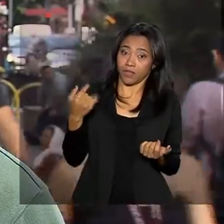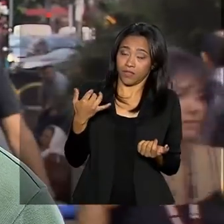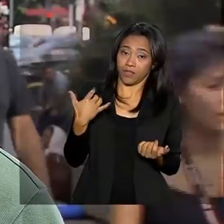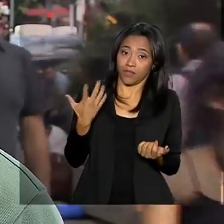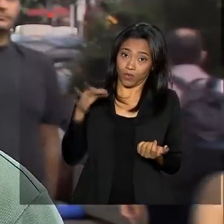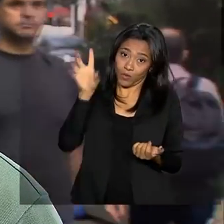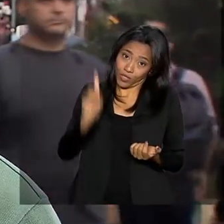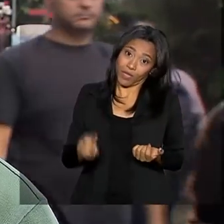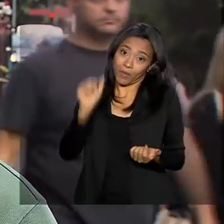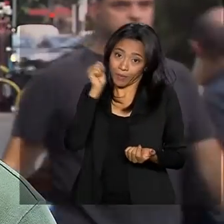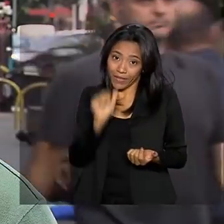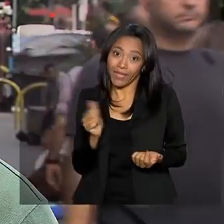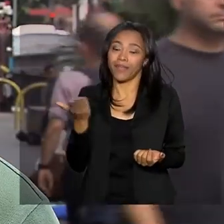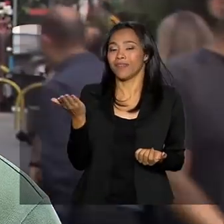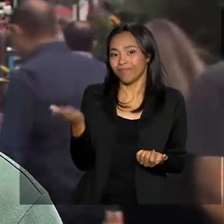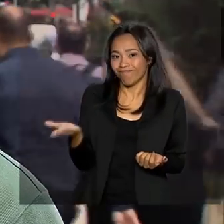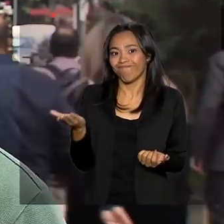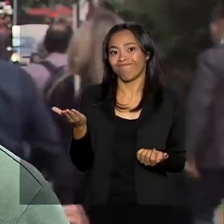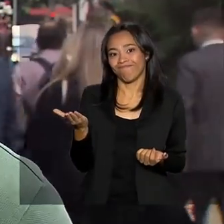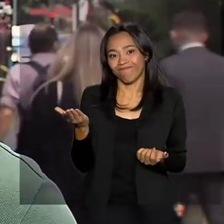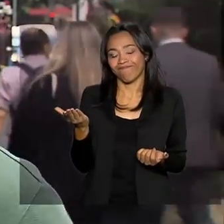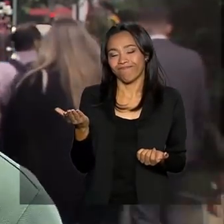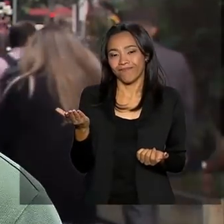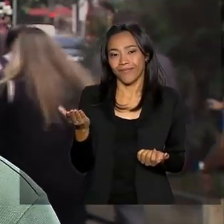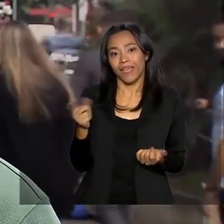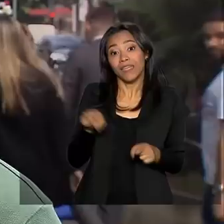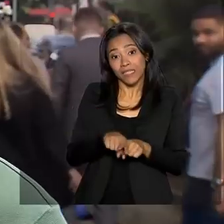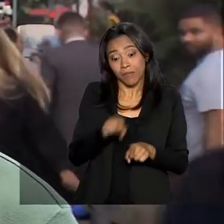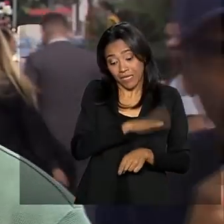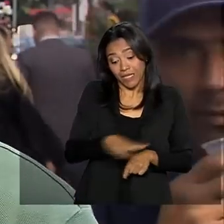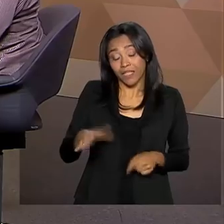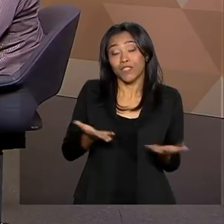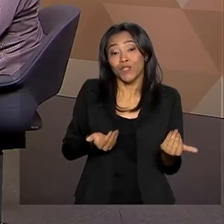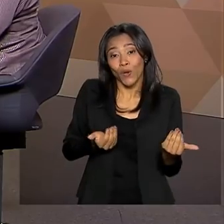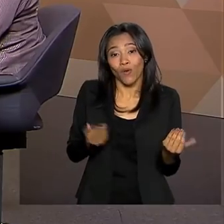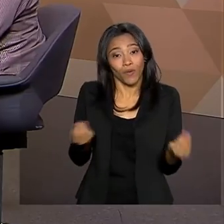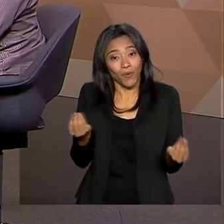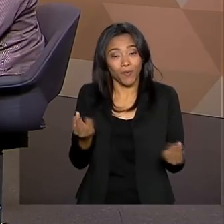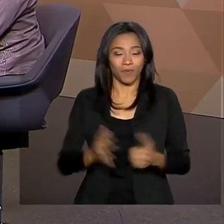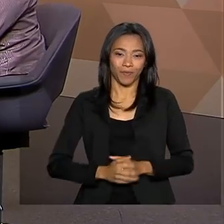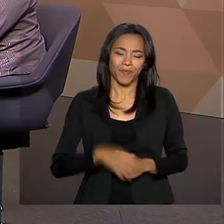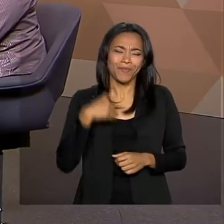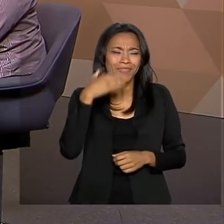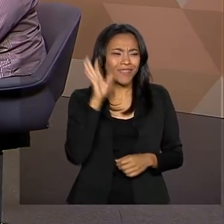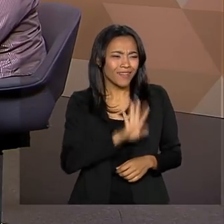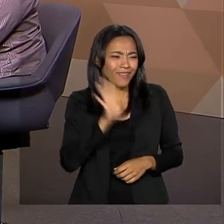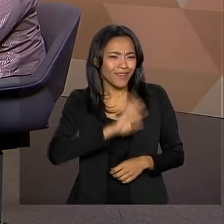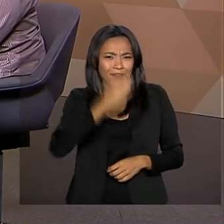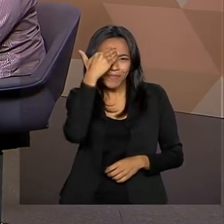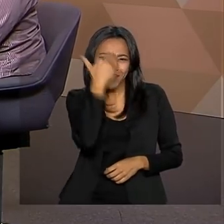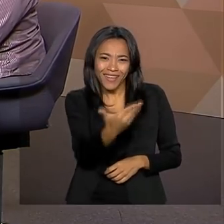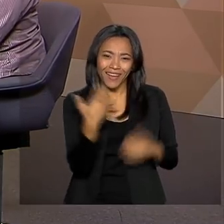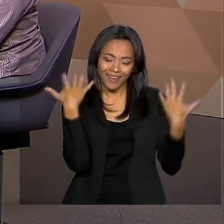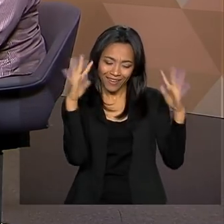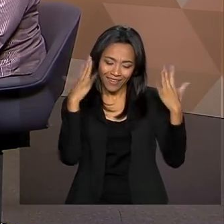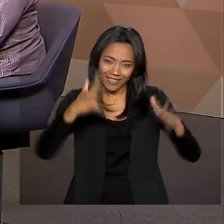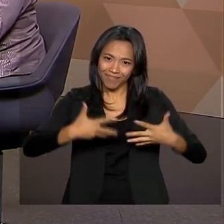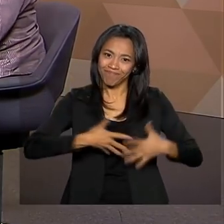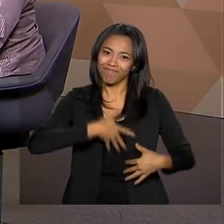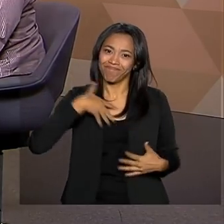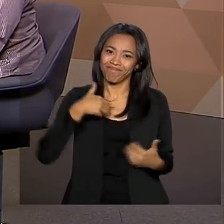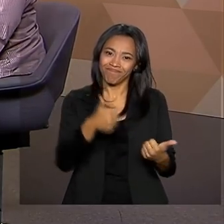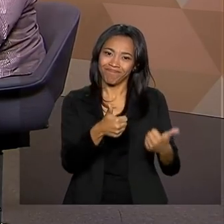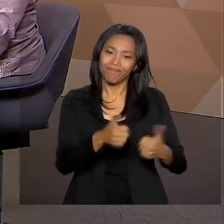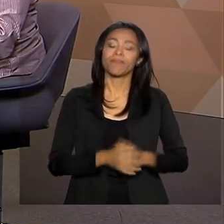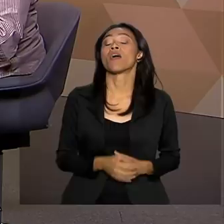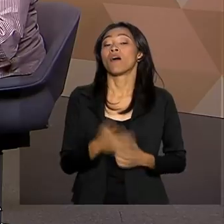da mulher e para as crianças mais jovens. Que bacana. Obrigada pelo elogio. Olha, nós